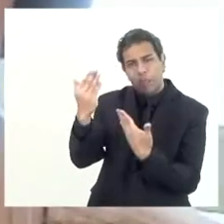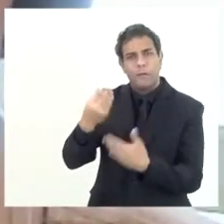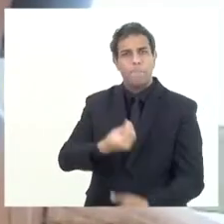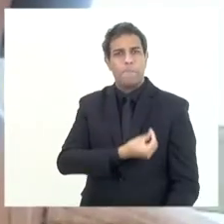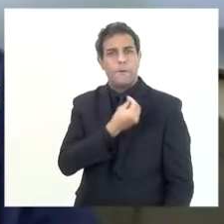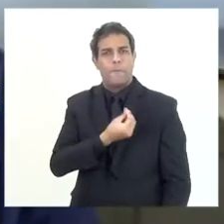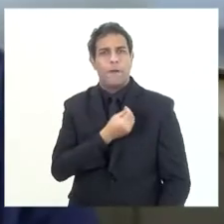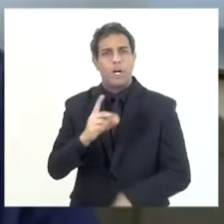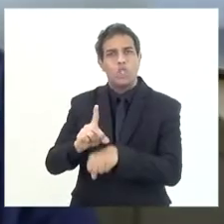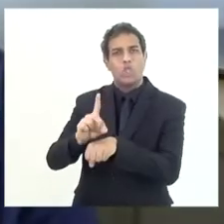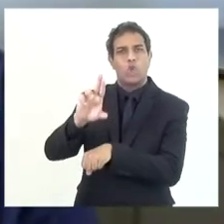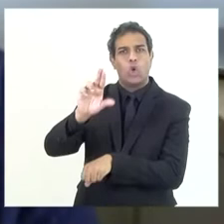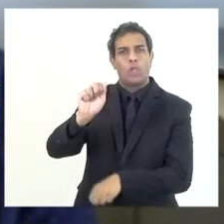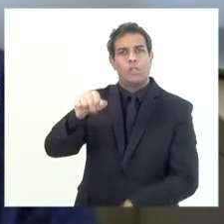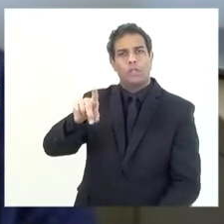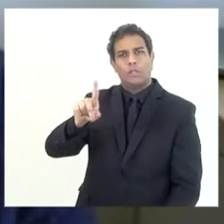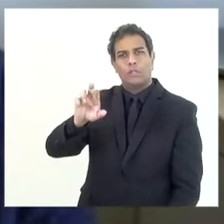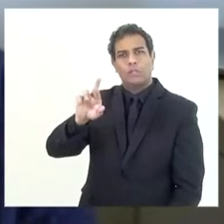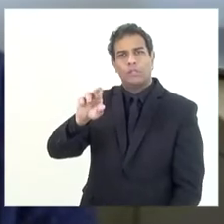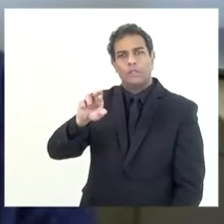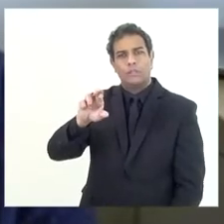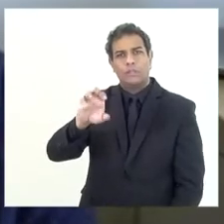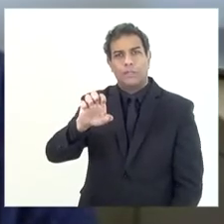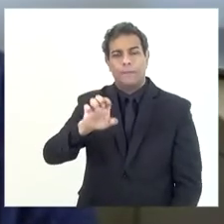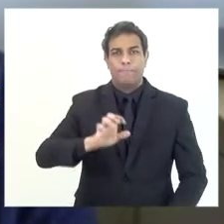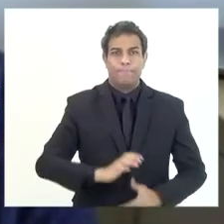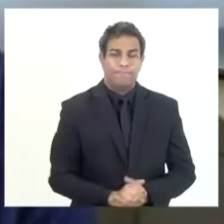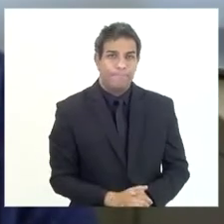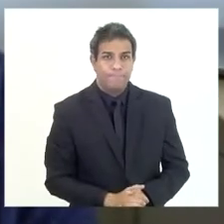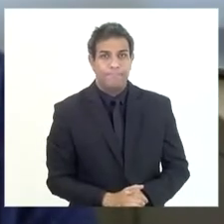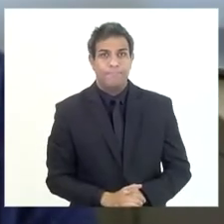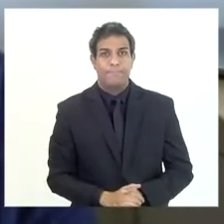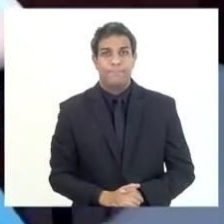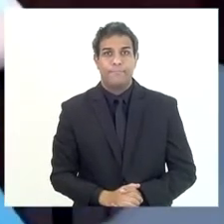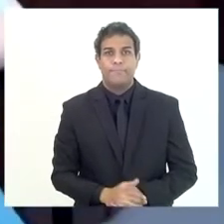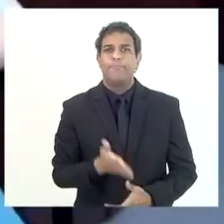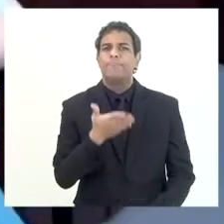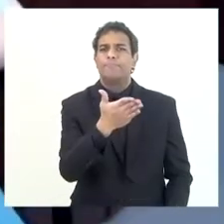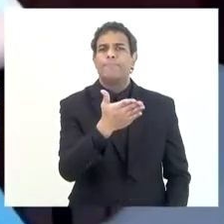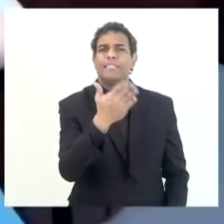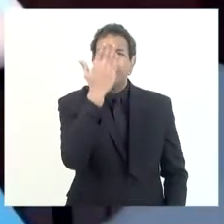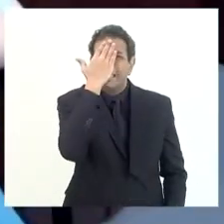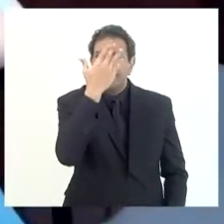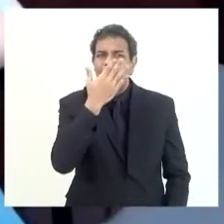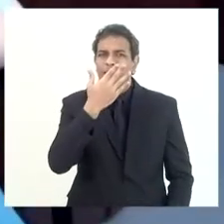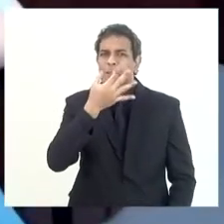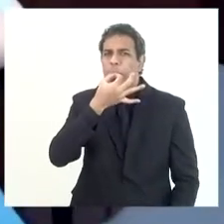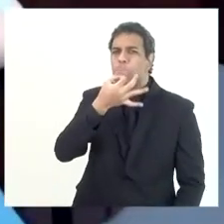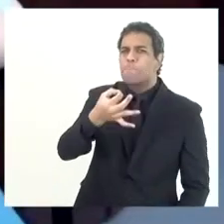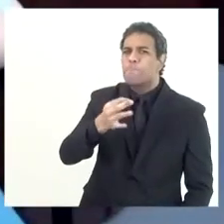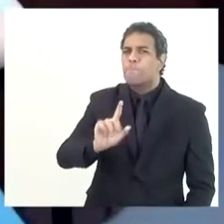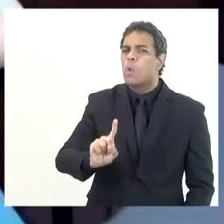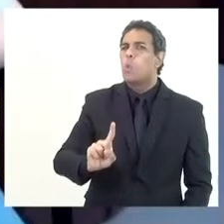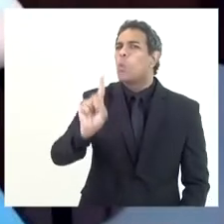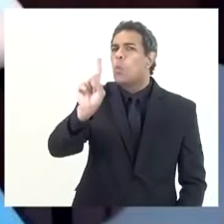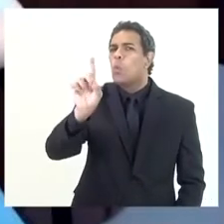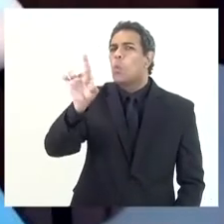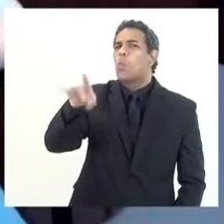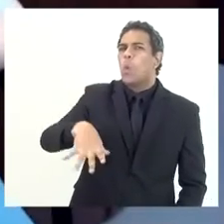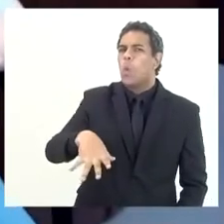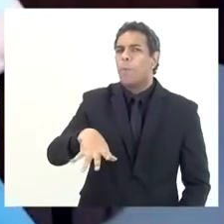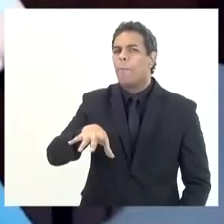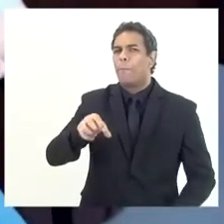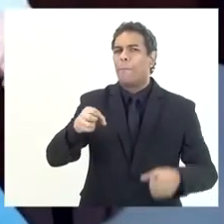doutor Silvio, depois eu vou ver aqui o doutor o doutor Silvio, o Você me permite um último esclarecimento sobre